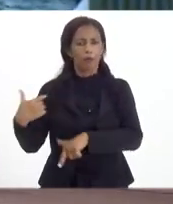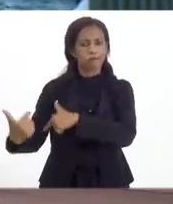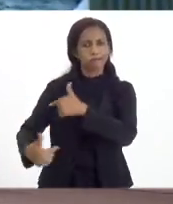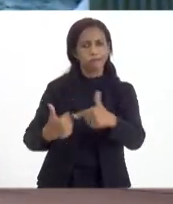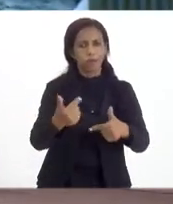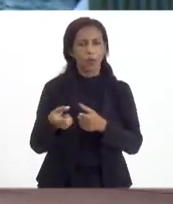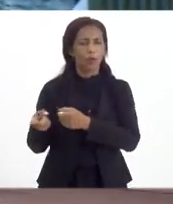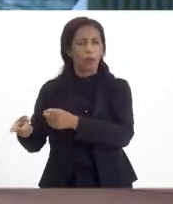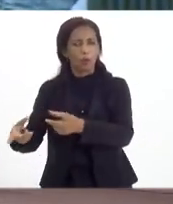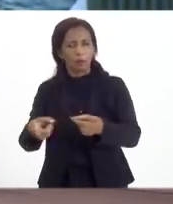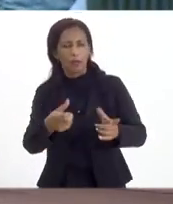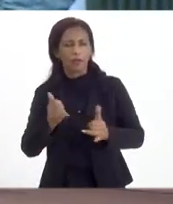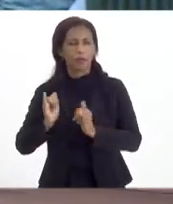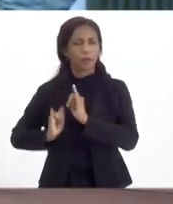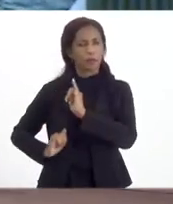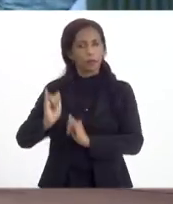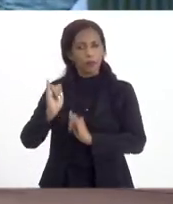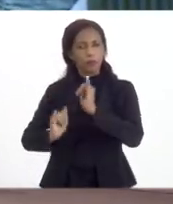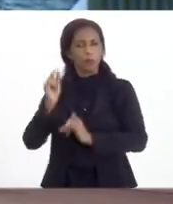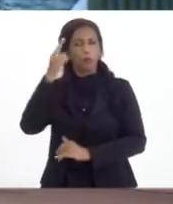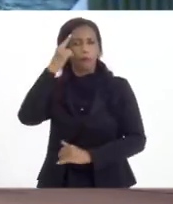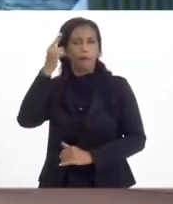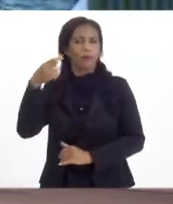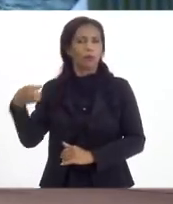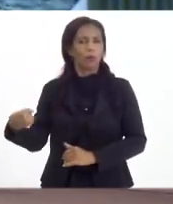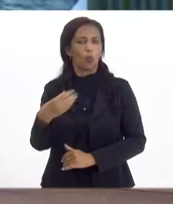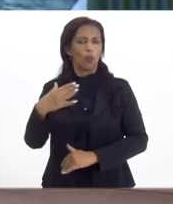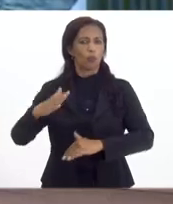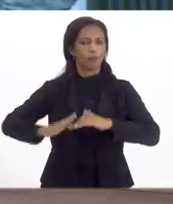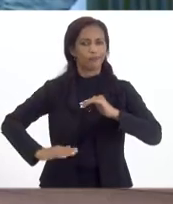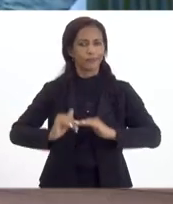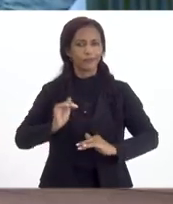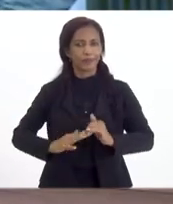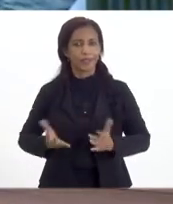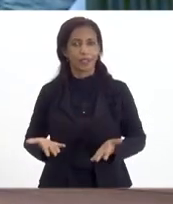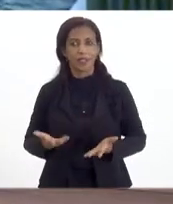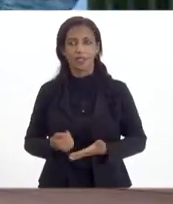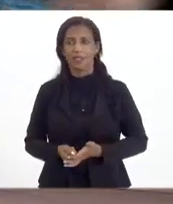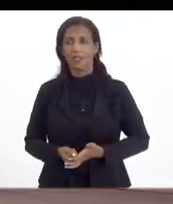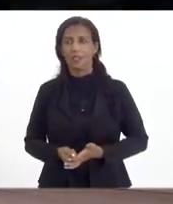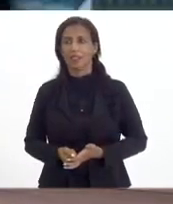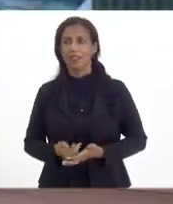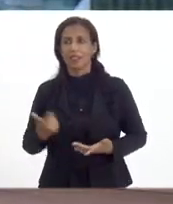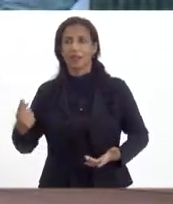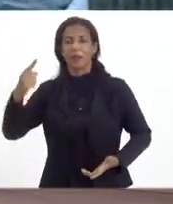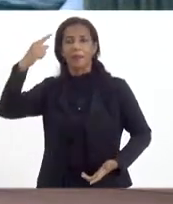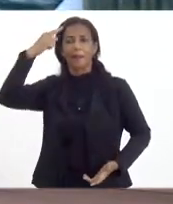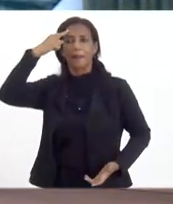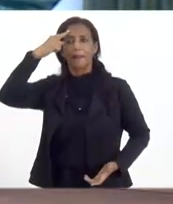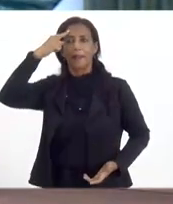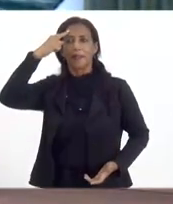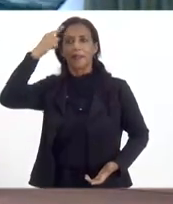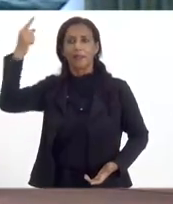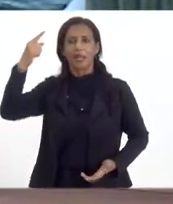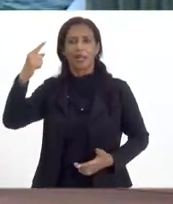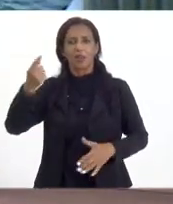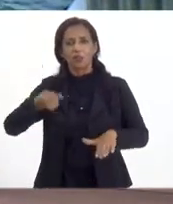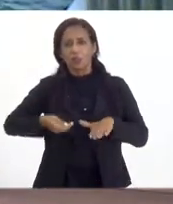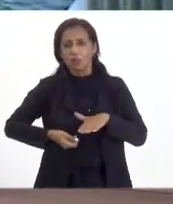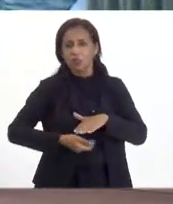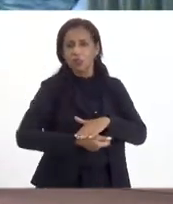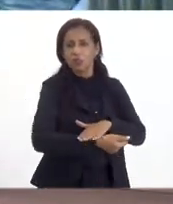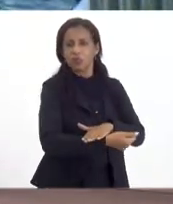como o comércio, como a indústria, vai pensar esse novo profissional. Então, pensar no Fundo Soberano